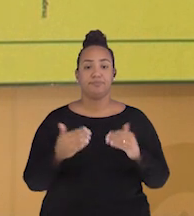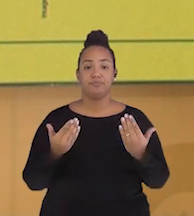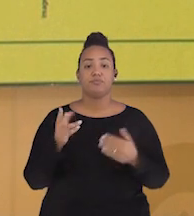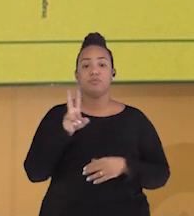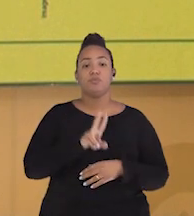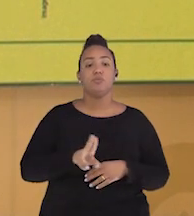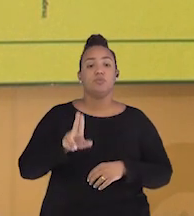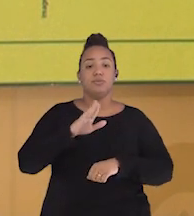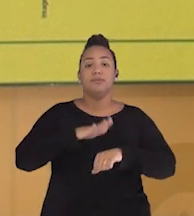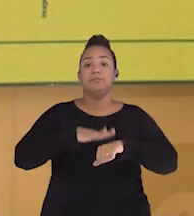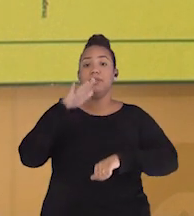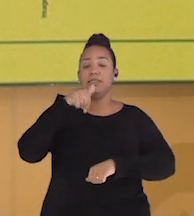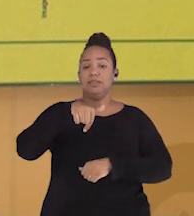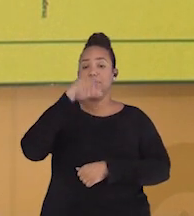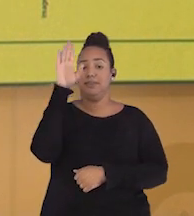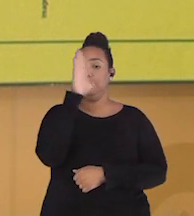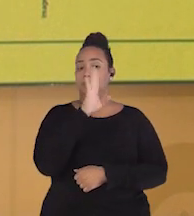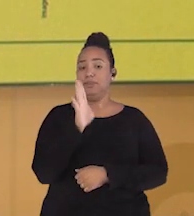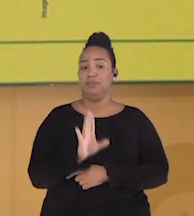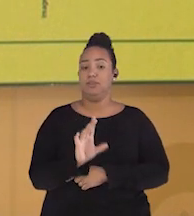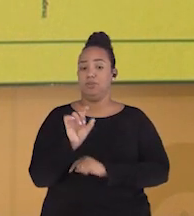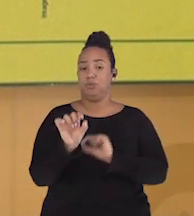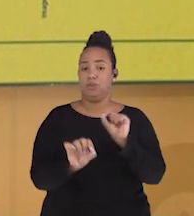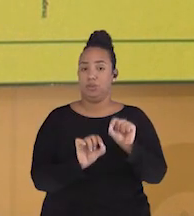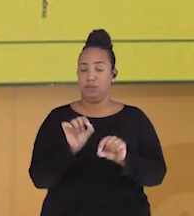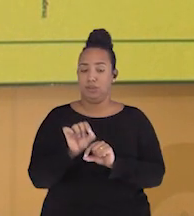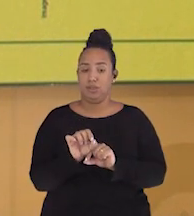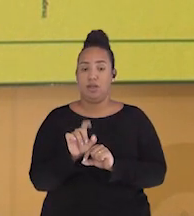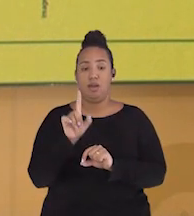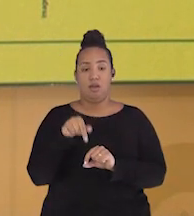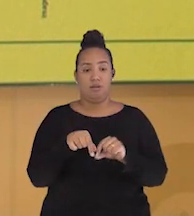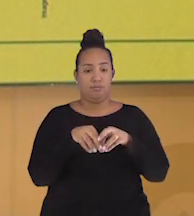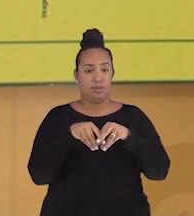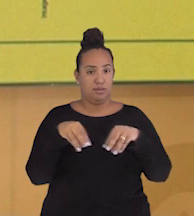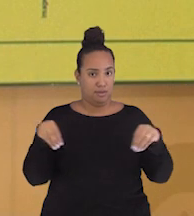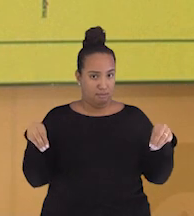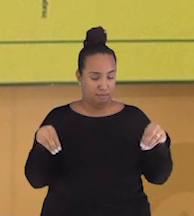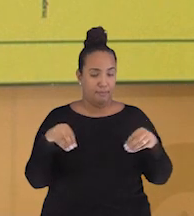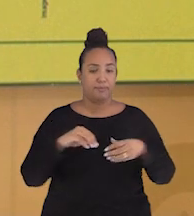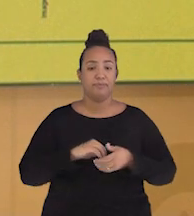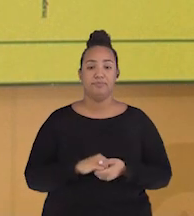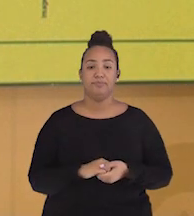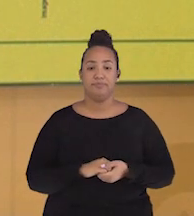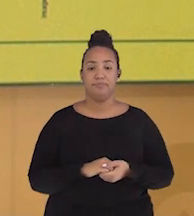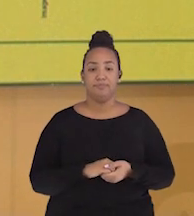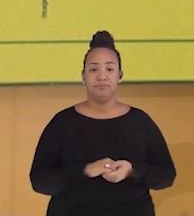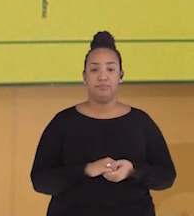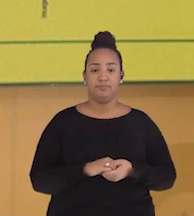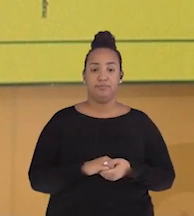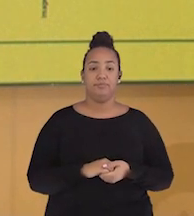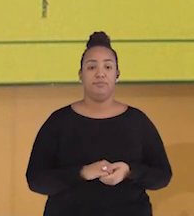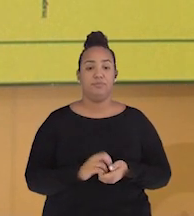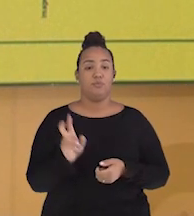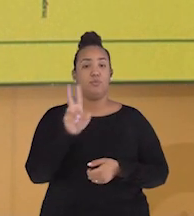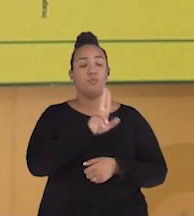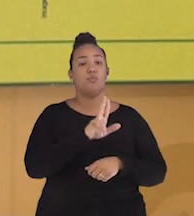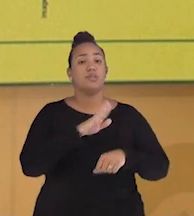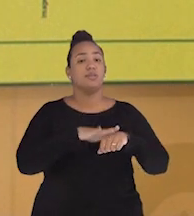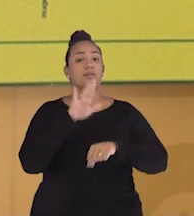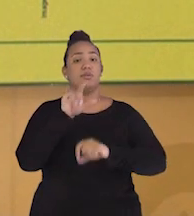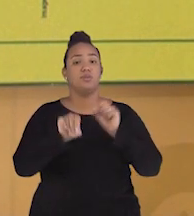transporte aqui no Brasil é o transporte terrestre. A forma mais usada é o caminhão.